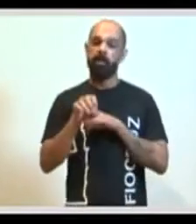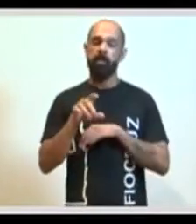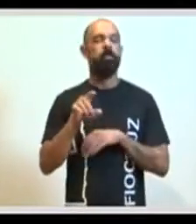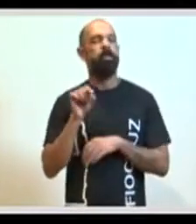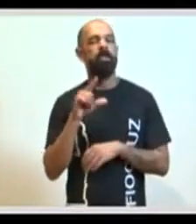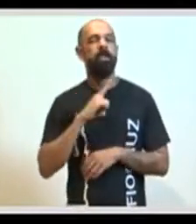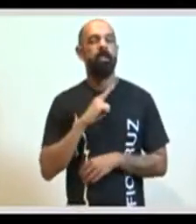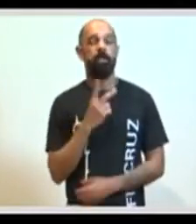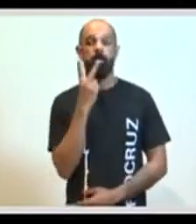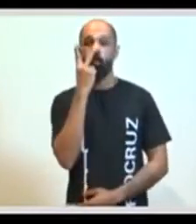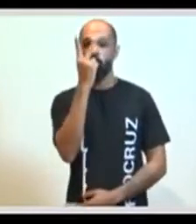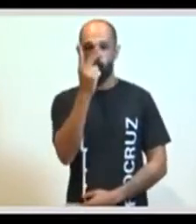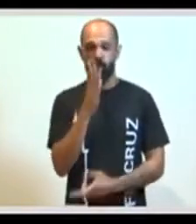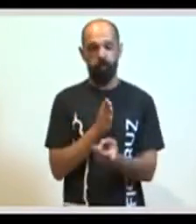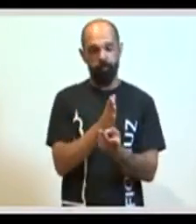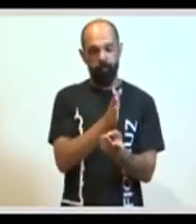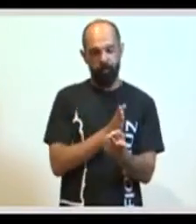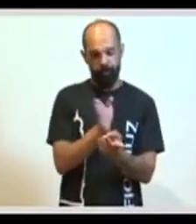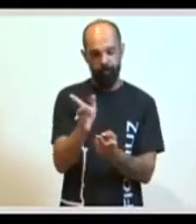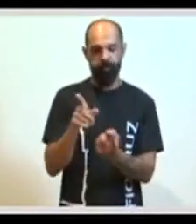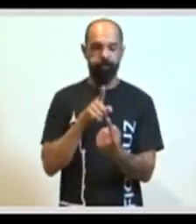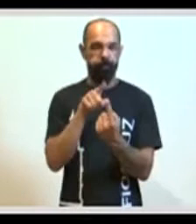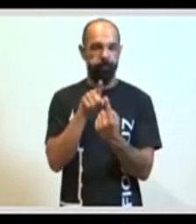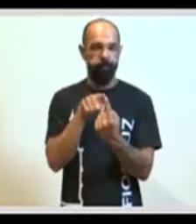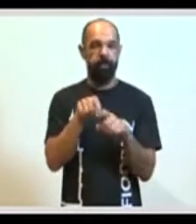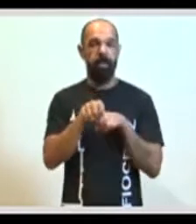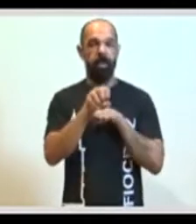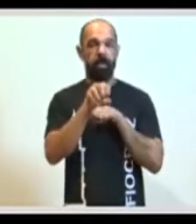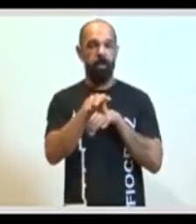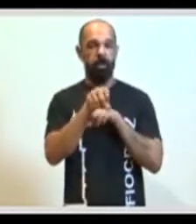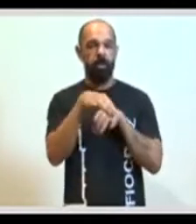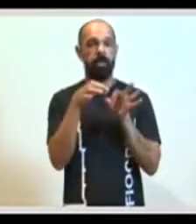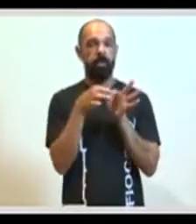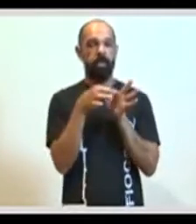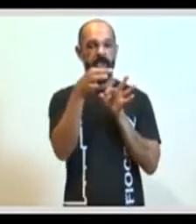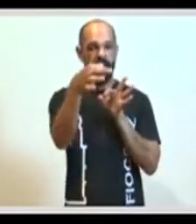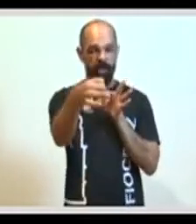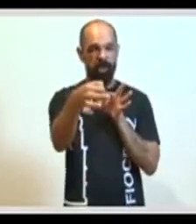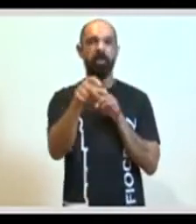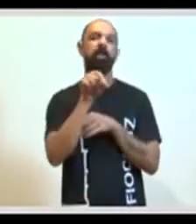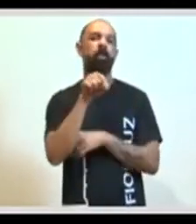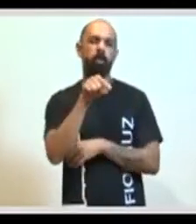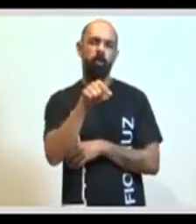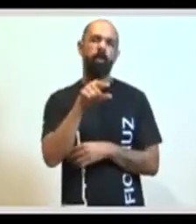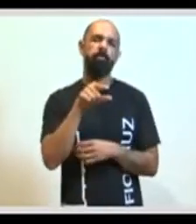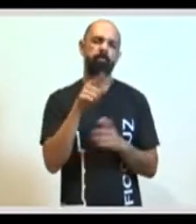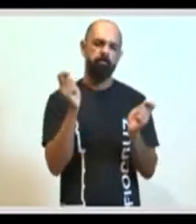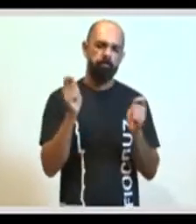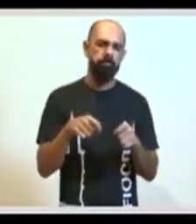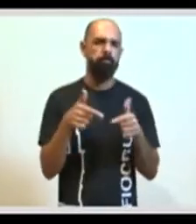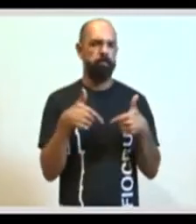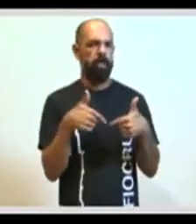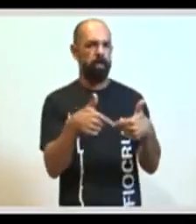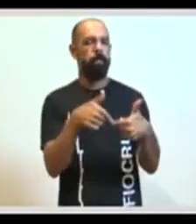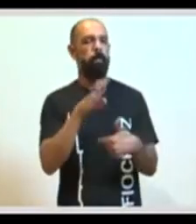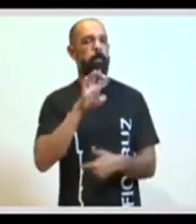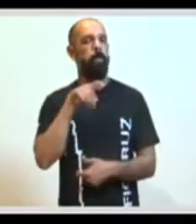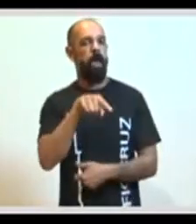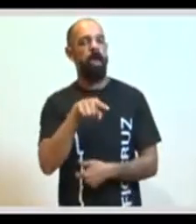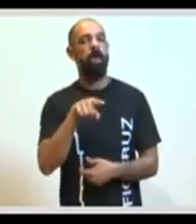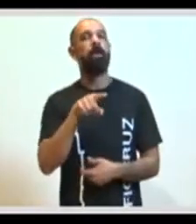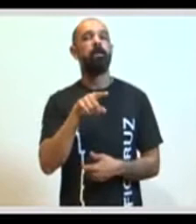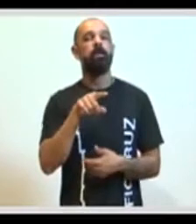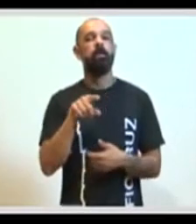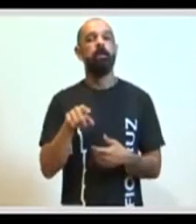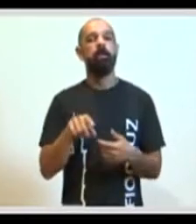trabalhado com duas questões, uma, a educação à distância, onde ela se aplica e se aplica bem, e